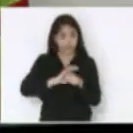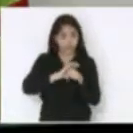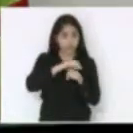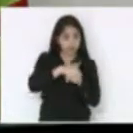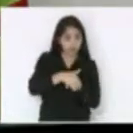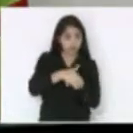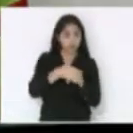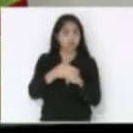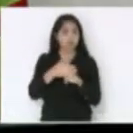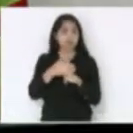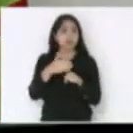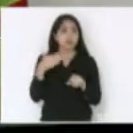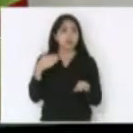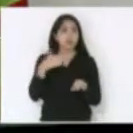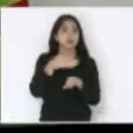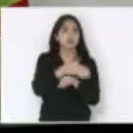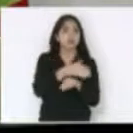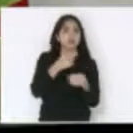praia grande